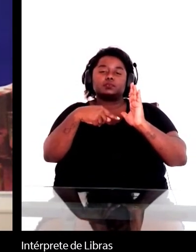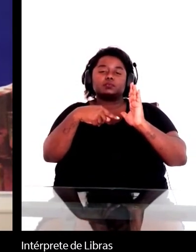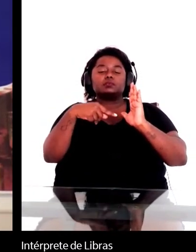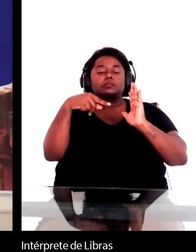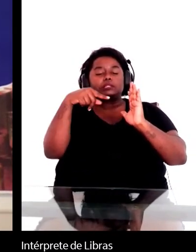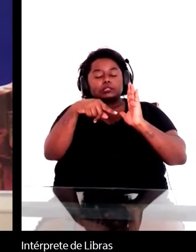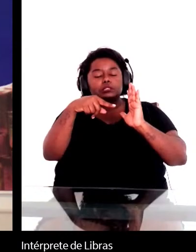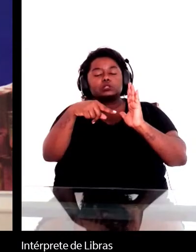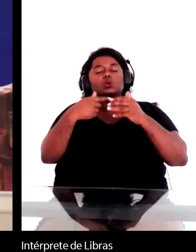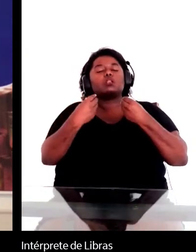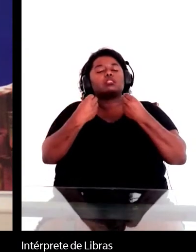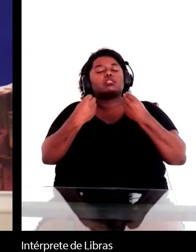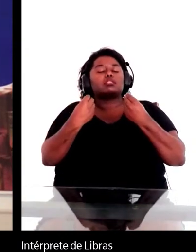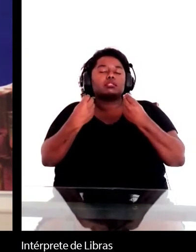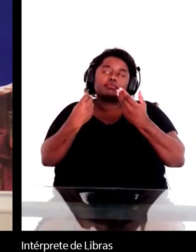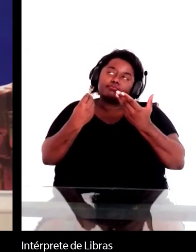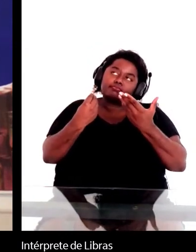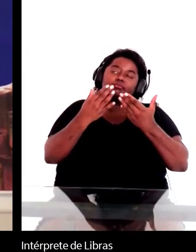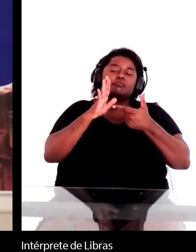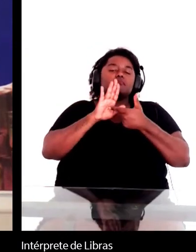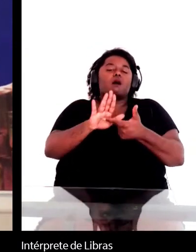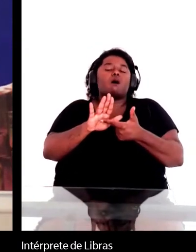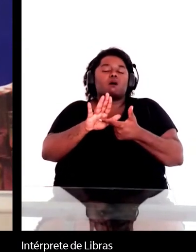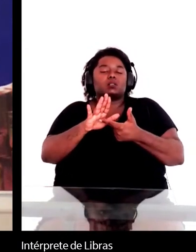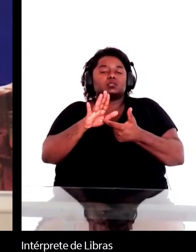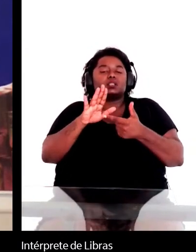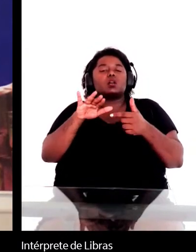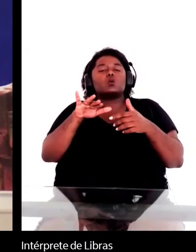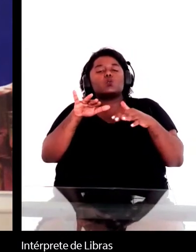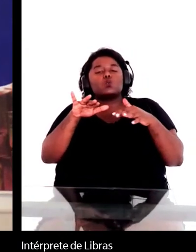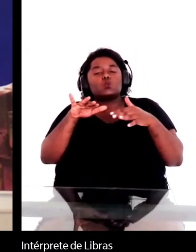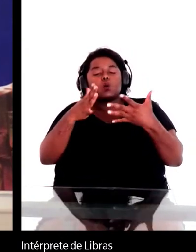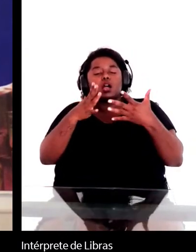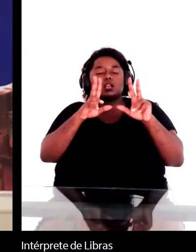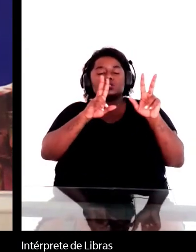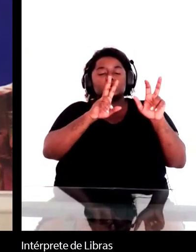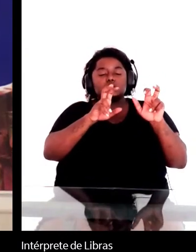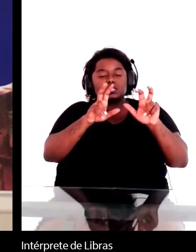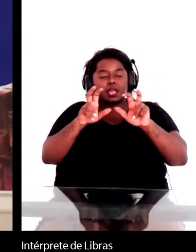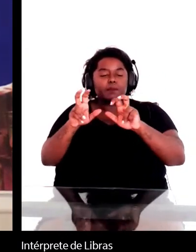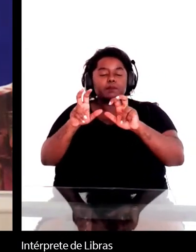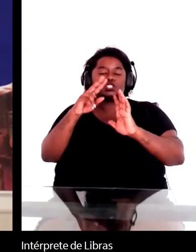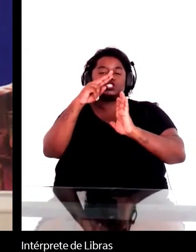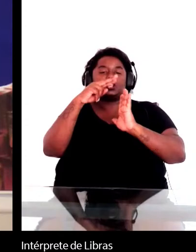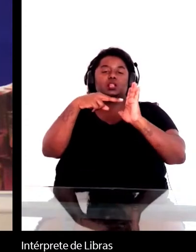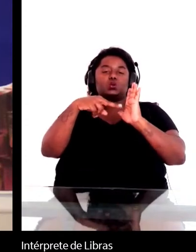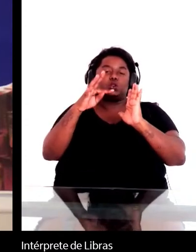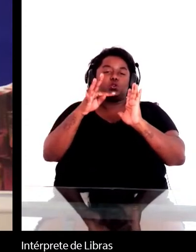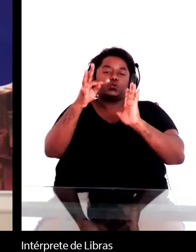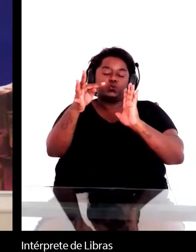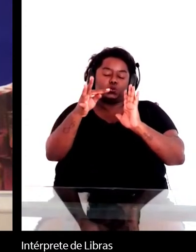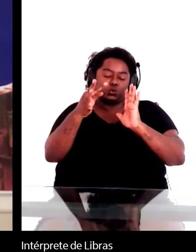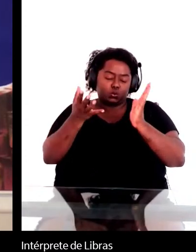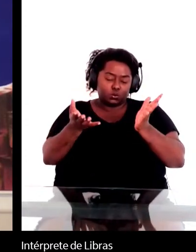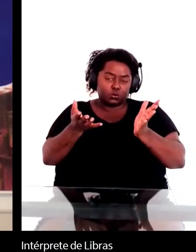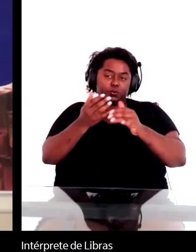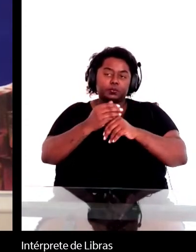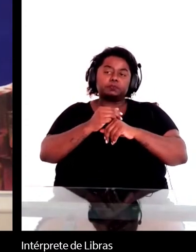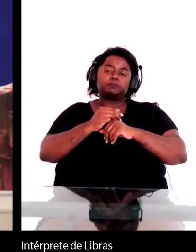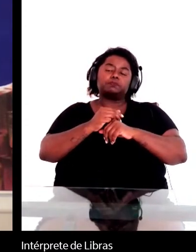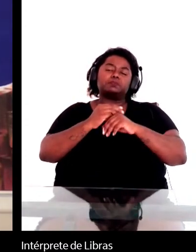facilitar e vai indicar quais vão ser os temas de leitura no futuro porém Machado é muito sutil